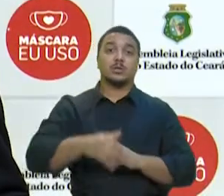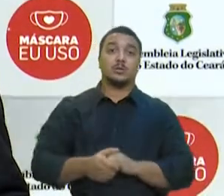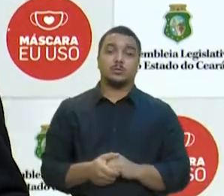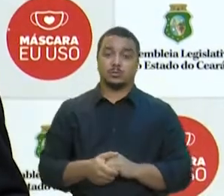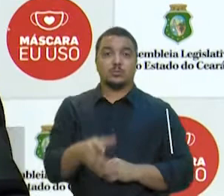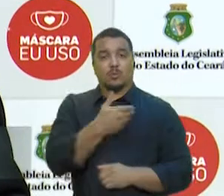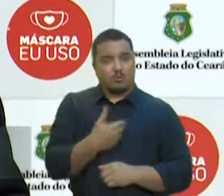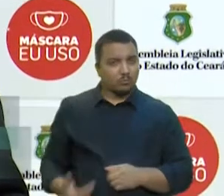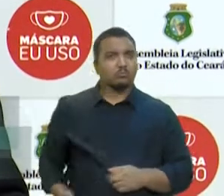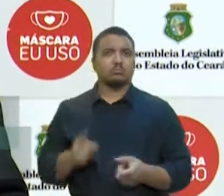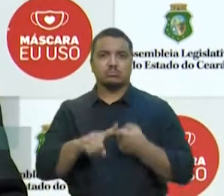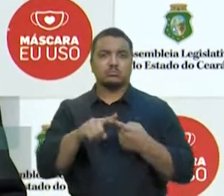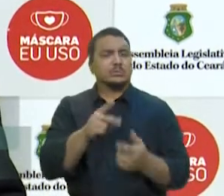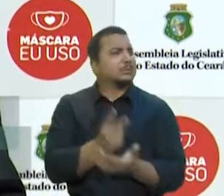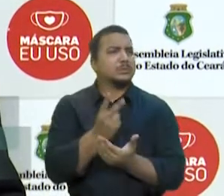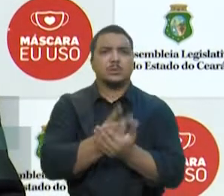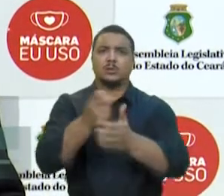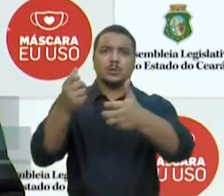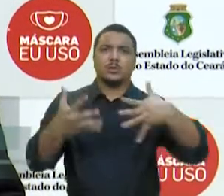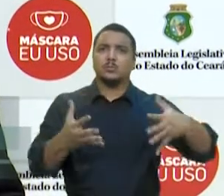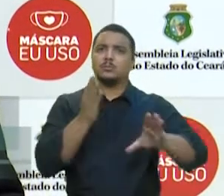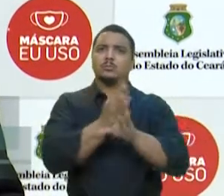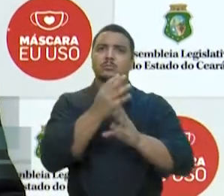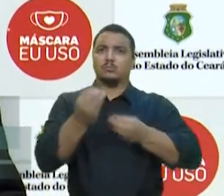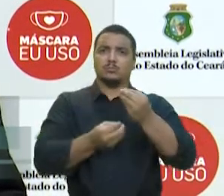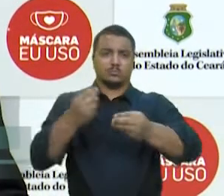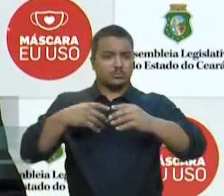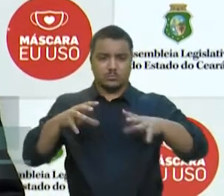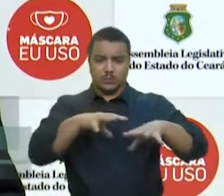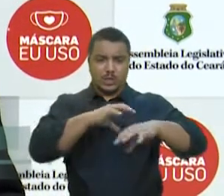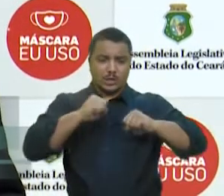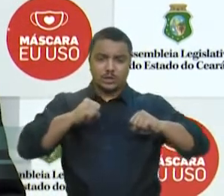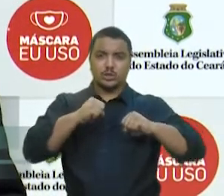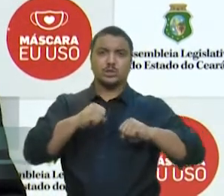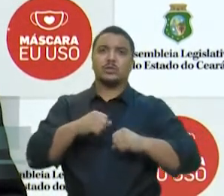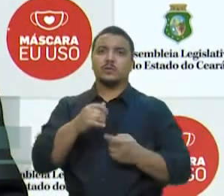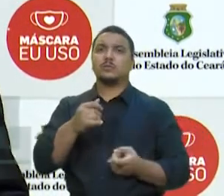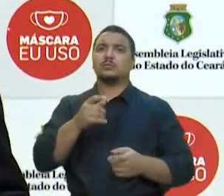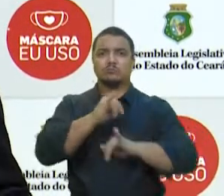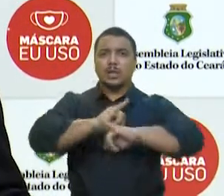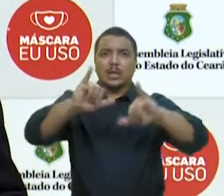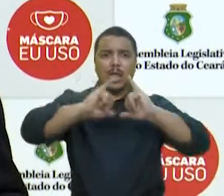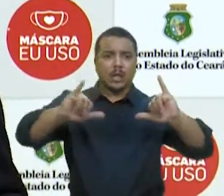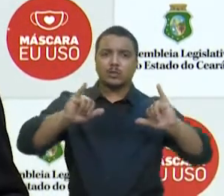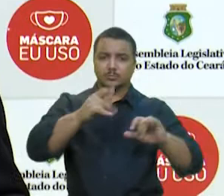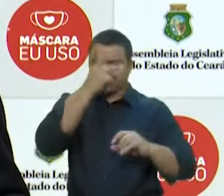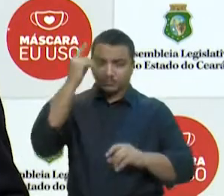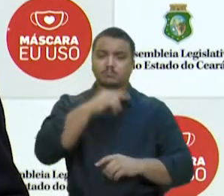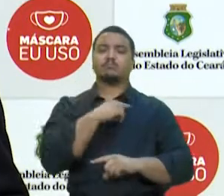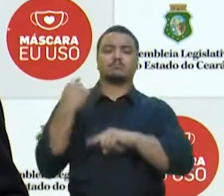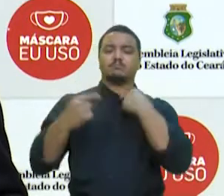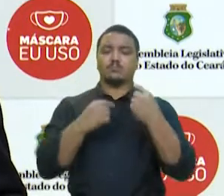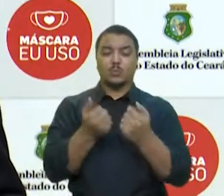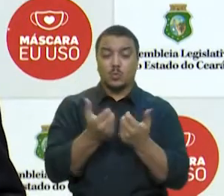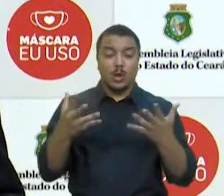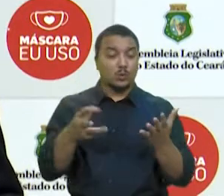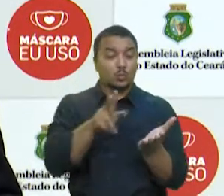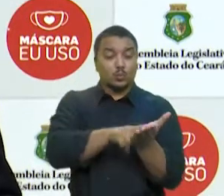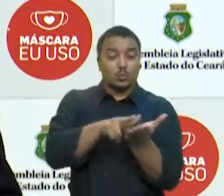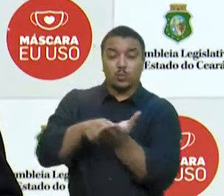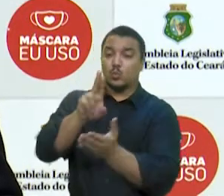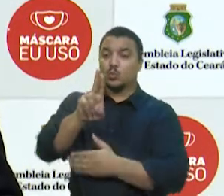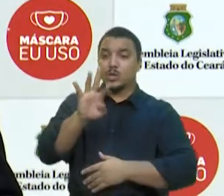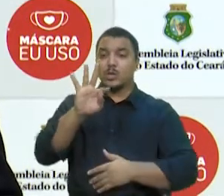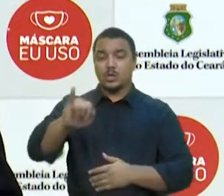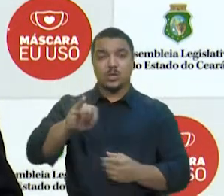sempre justificaram as medidas restritivas. Os dados de ocupação dos leitos de TI, o